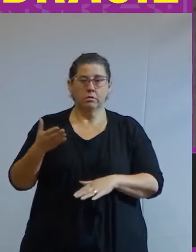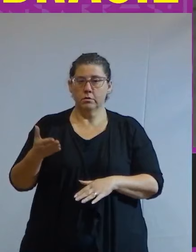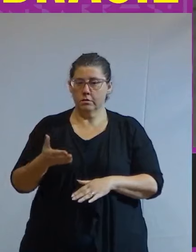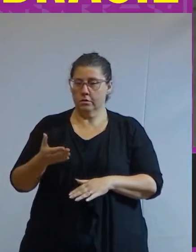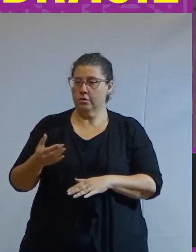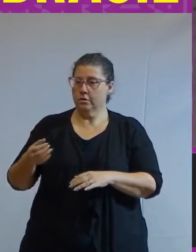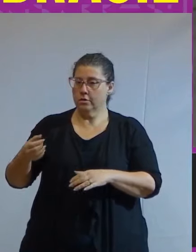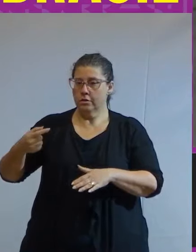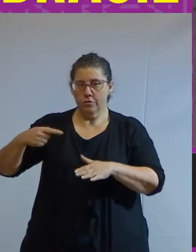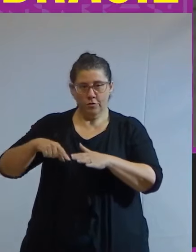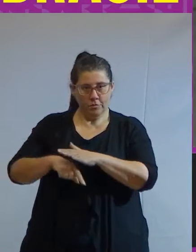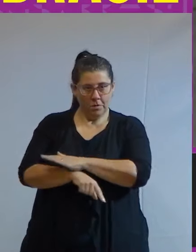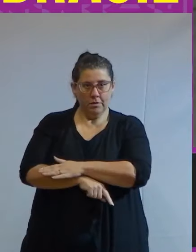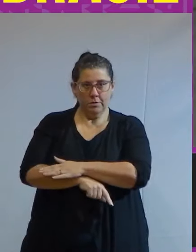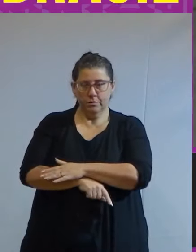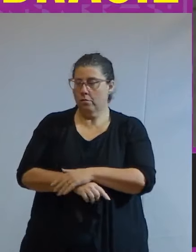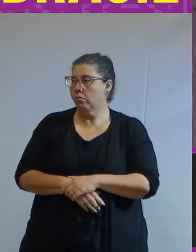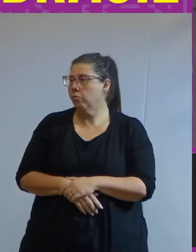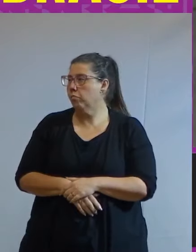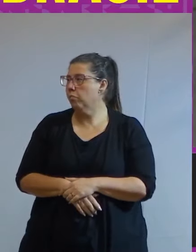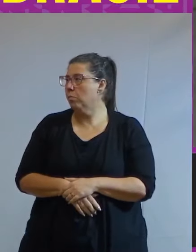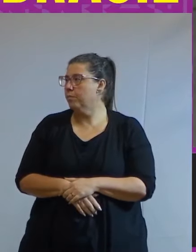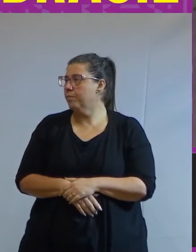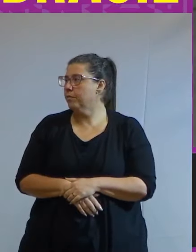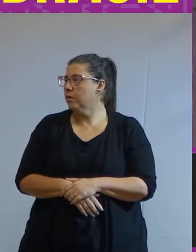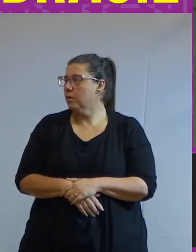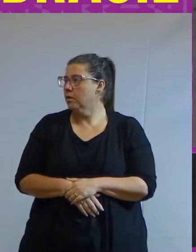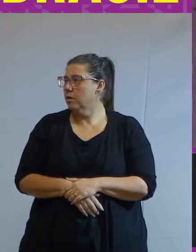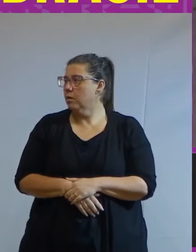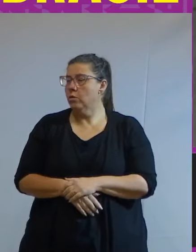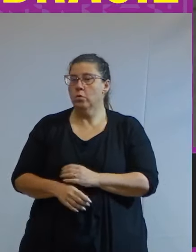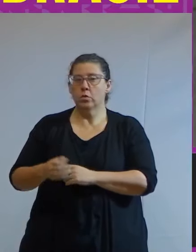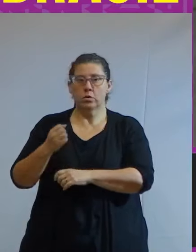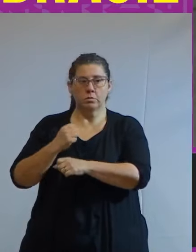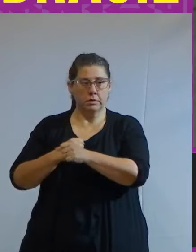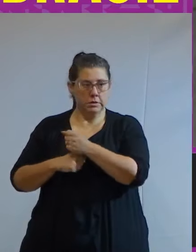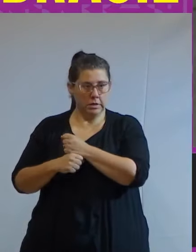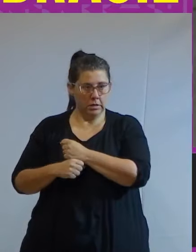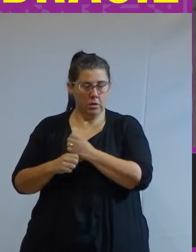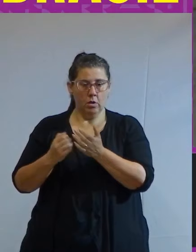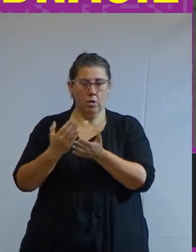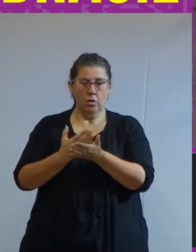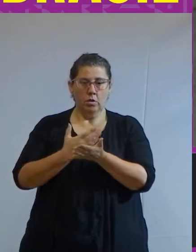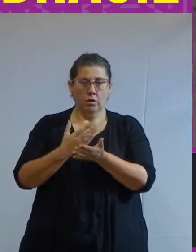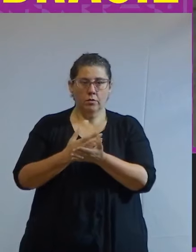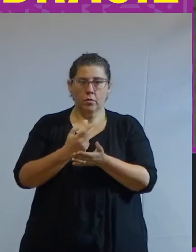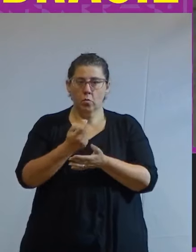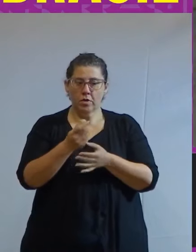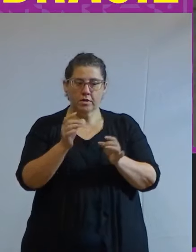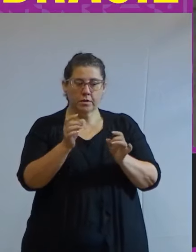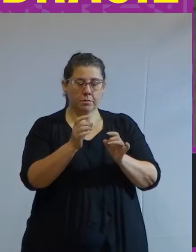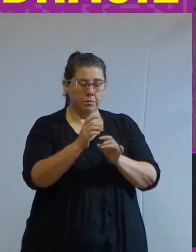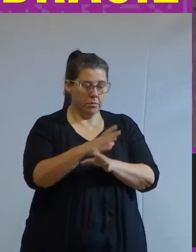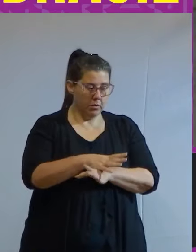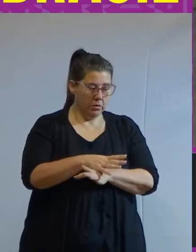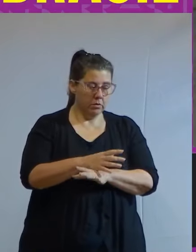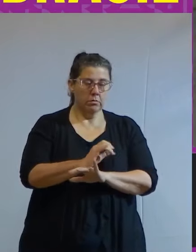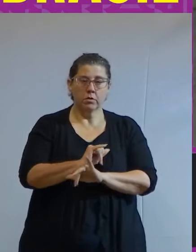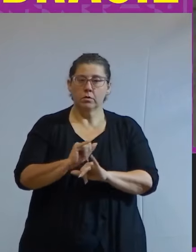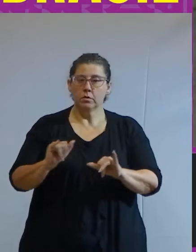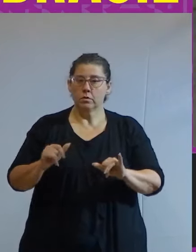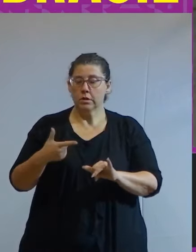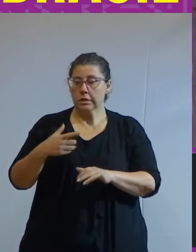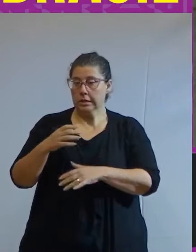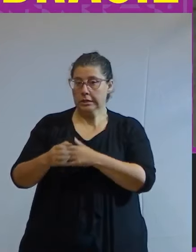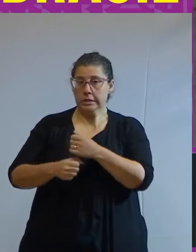institucionalizando o ano que passado o livro já está praticamente pronto será lançado